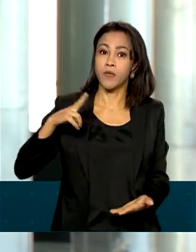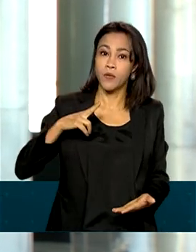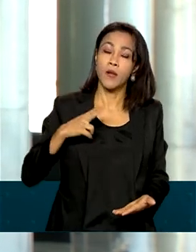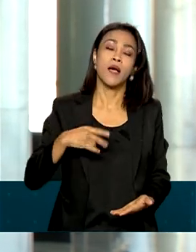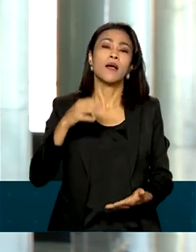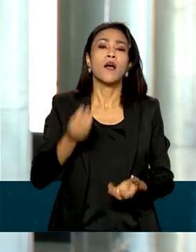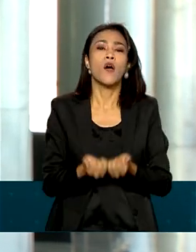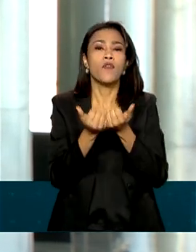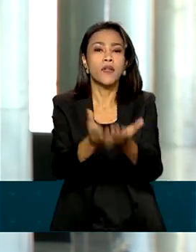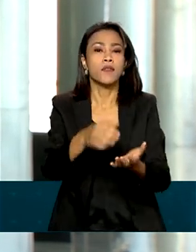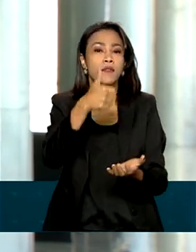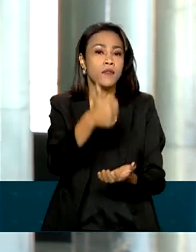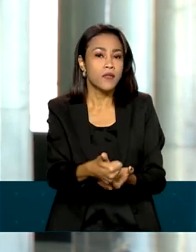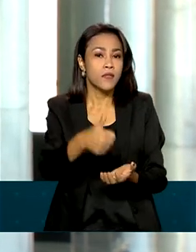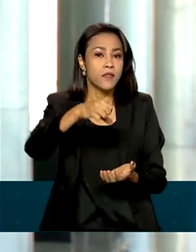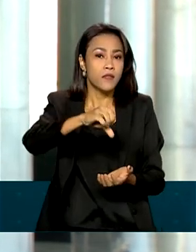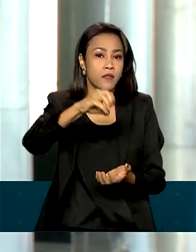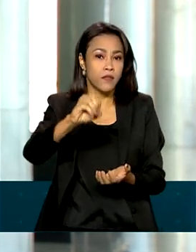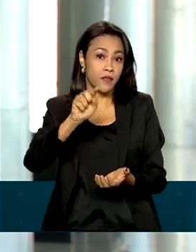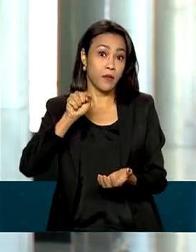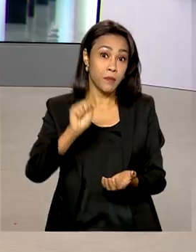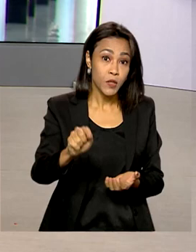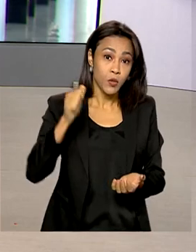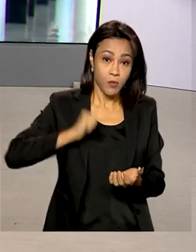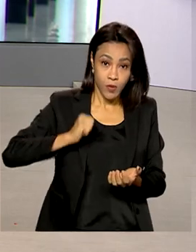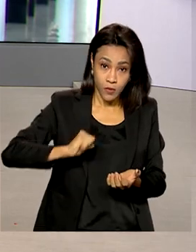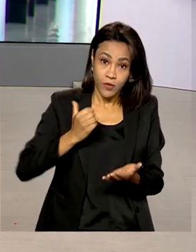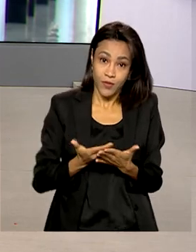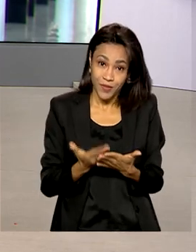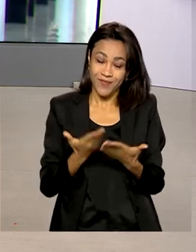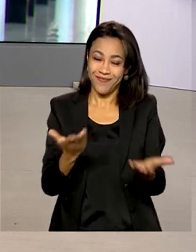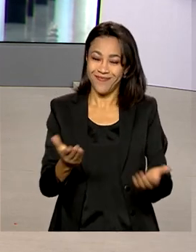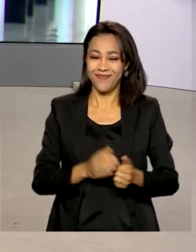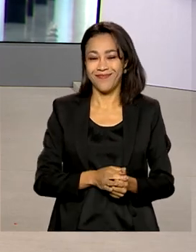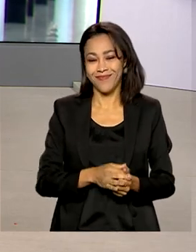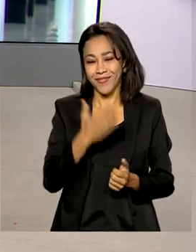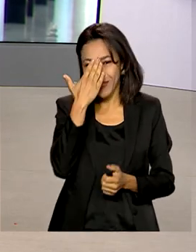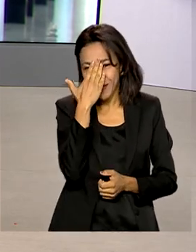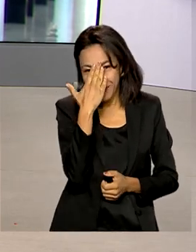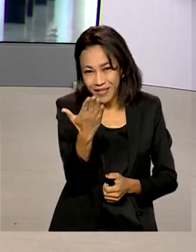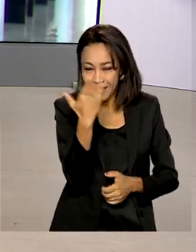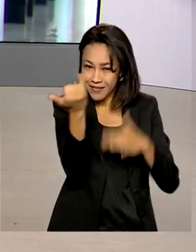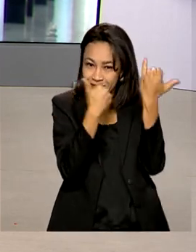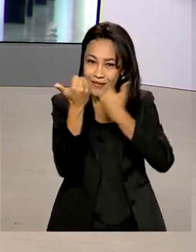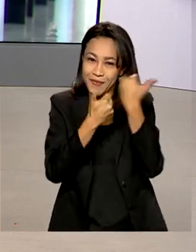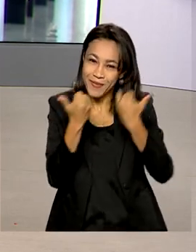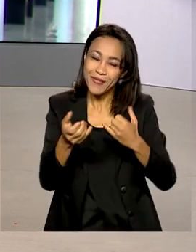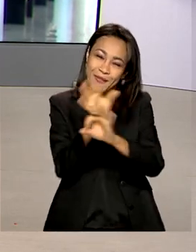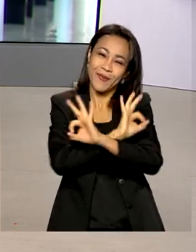190 mil bolsas. Roberto, eu volto com você. Tá ótimo Glauco, muito obrigado aí pelas informações, ótimo dia.